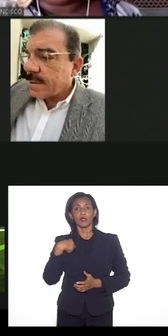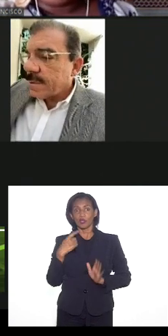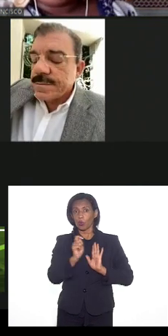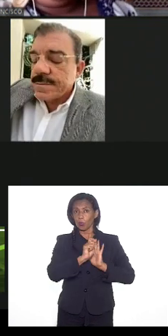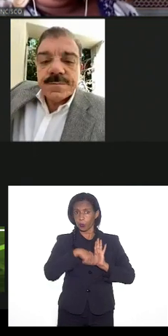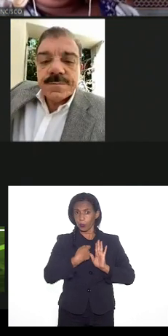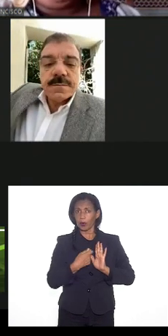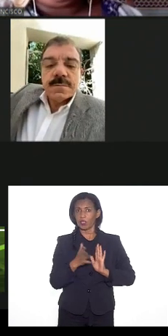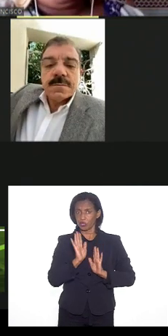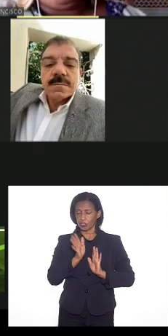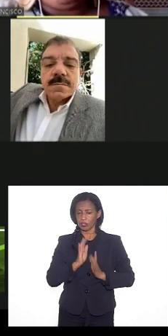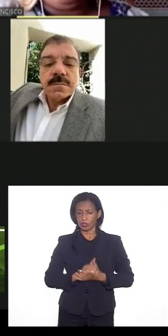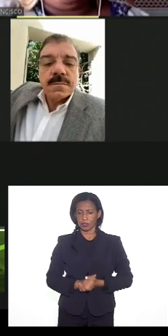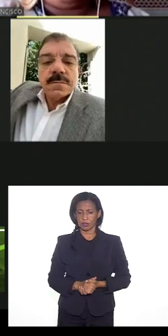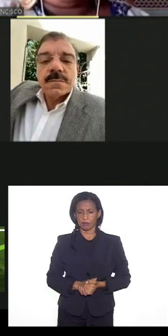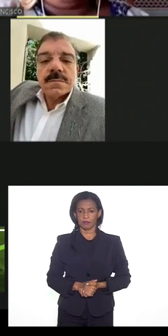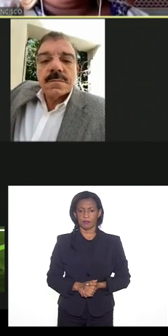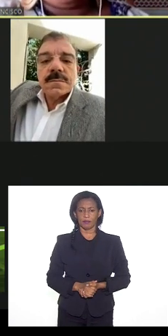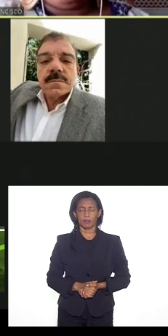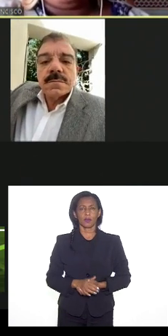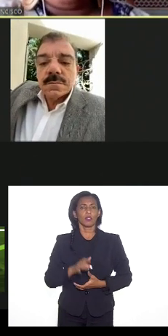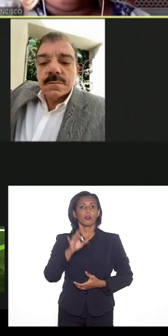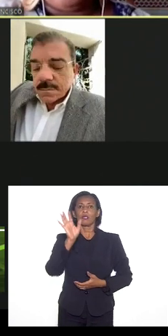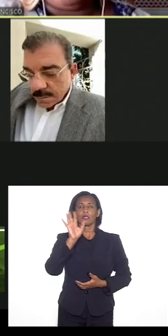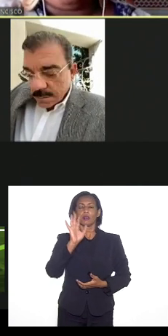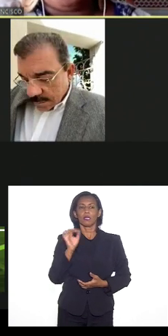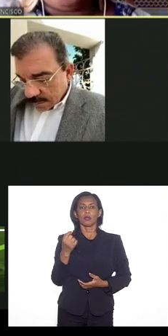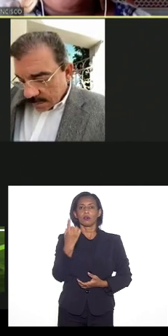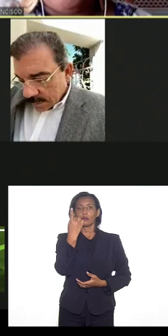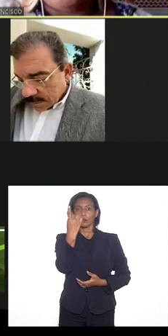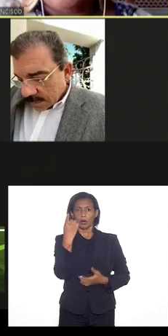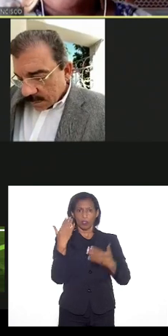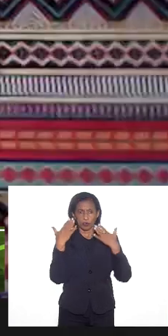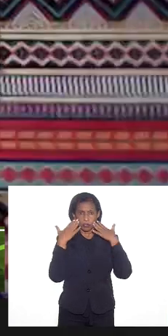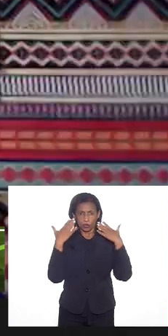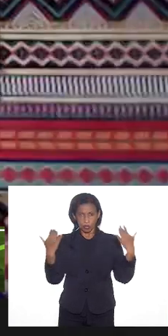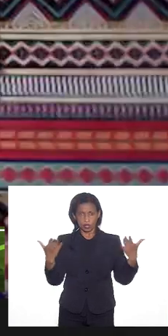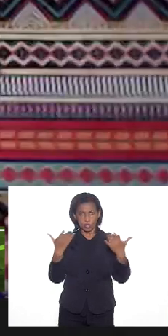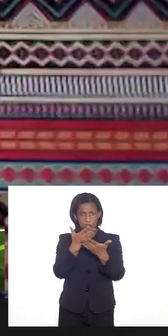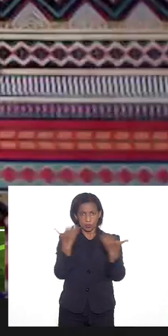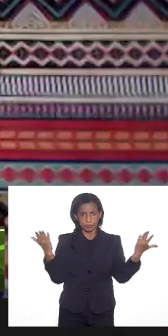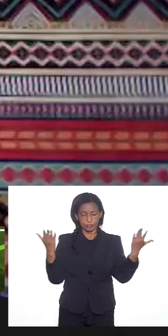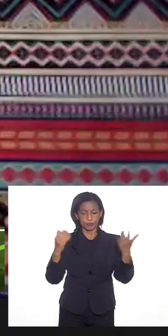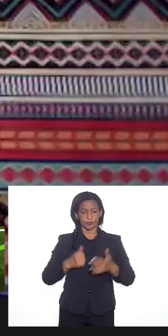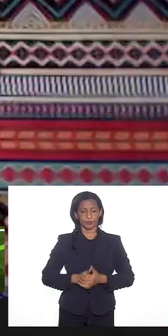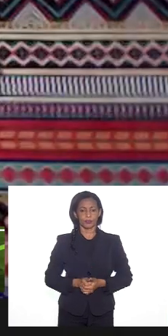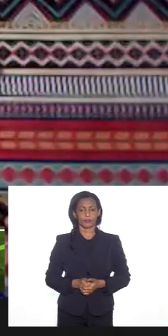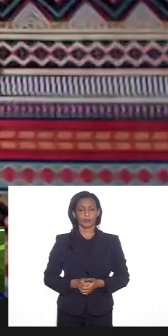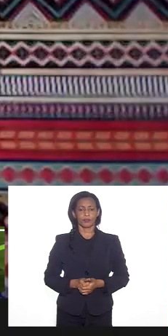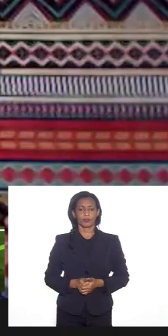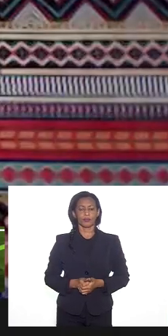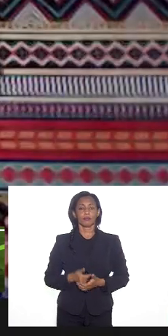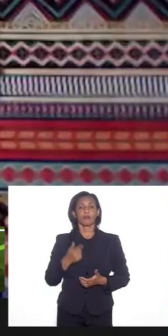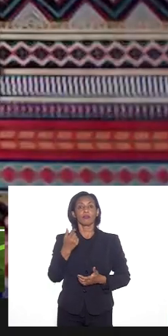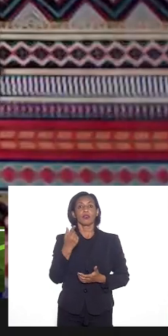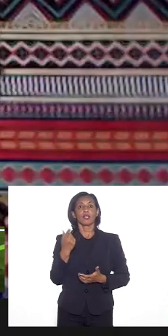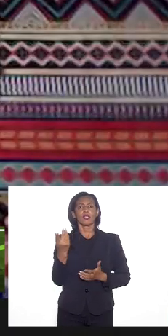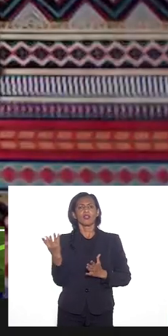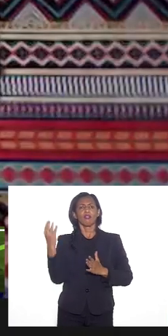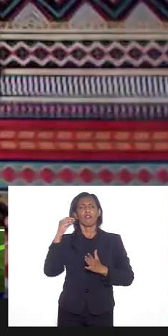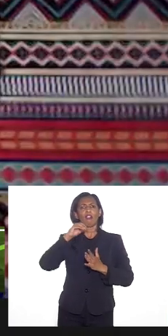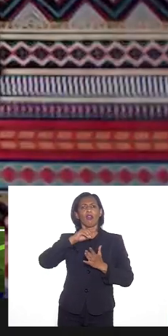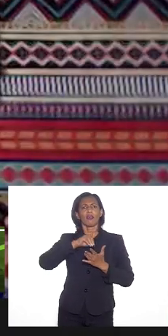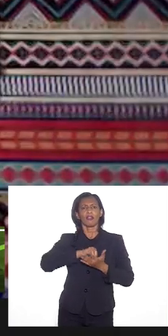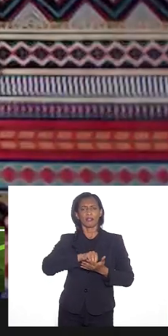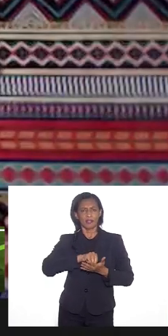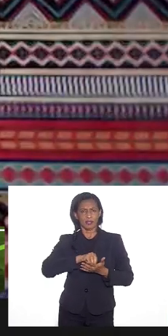deputada Mônica já escreveu eu só gostaria de colocar aqui diante do colegiado a pertinência de agregar minha questão